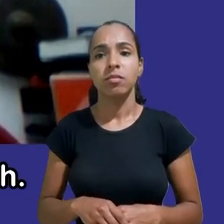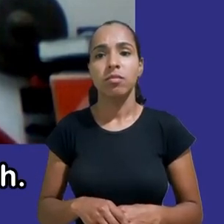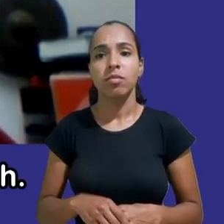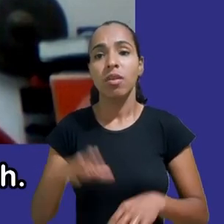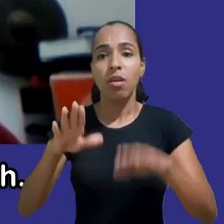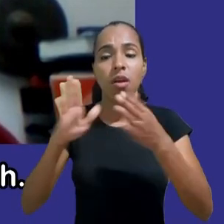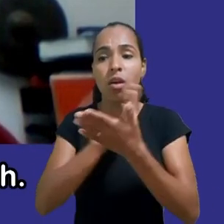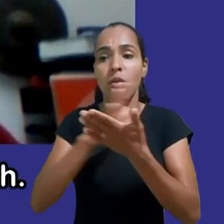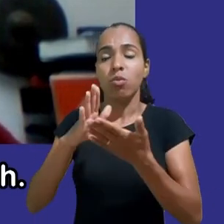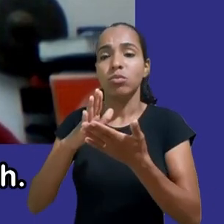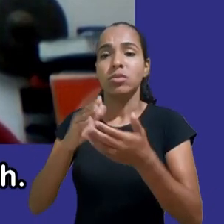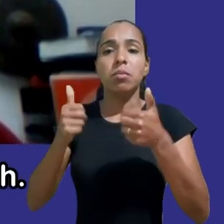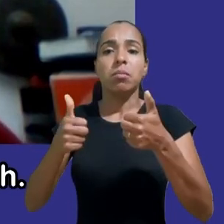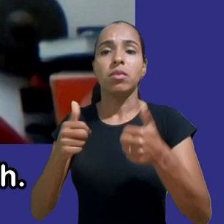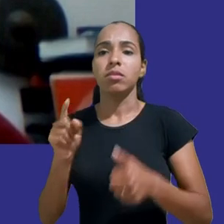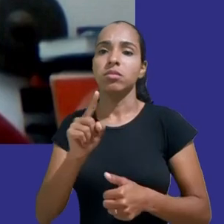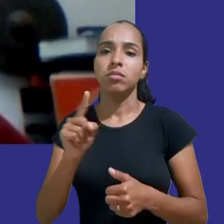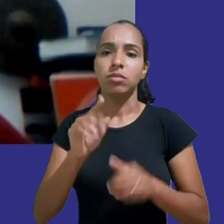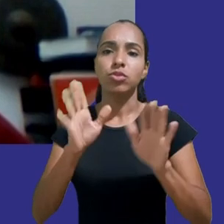mencionou anteriormente Josh